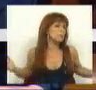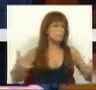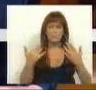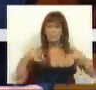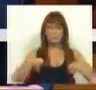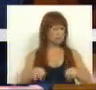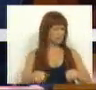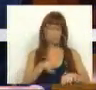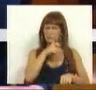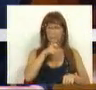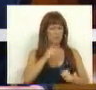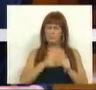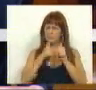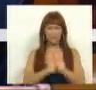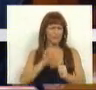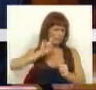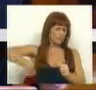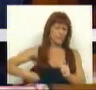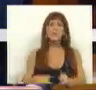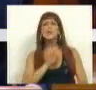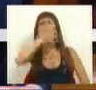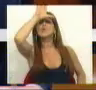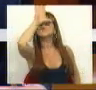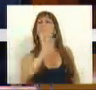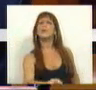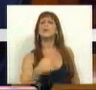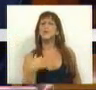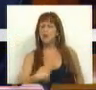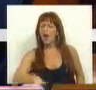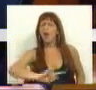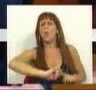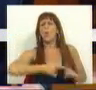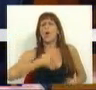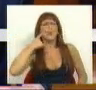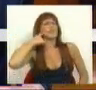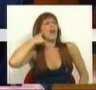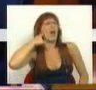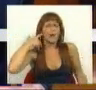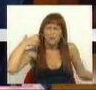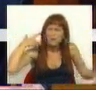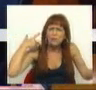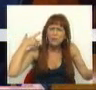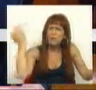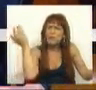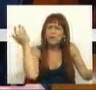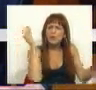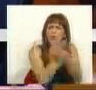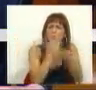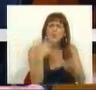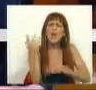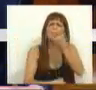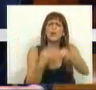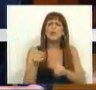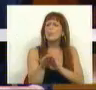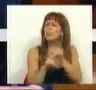Mas nem essa promessa foi cumprida. Senhor Ministro, já lá vai o ano e onde é que está, afinal, o estudo de